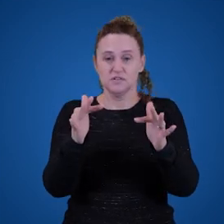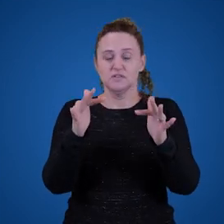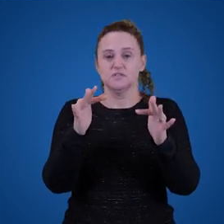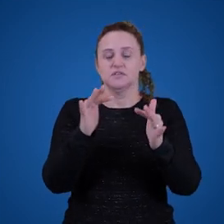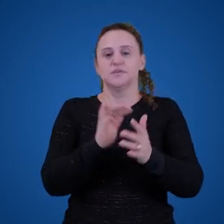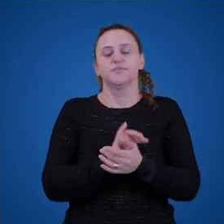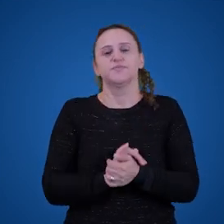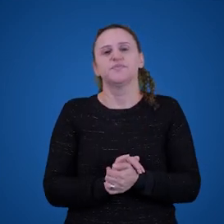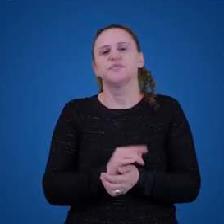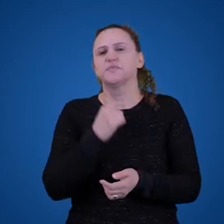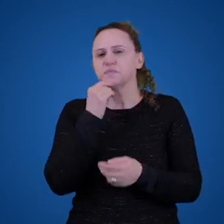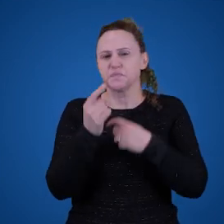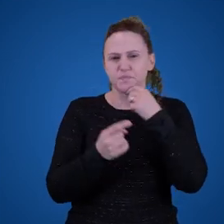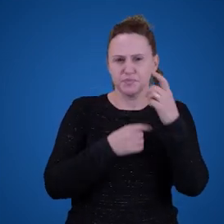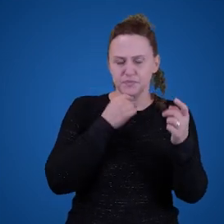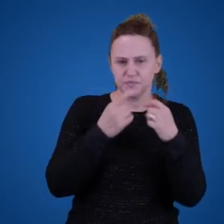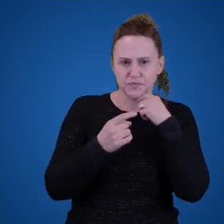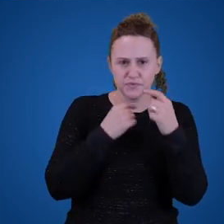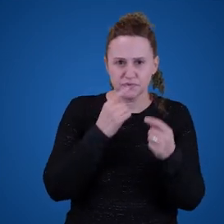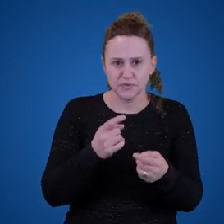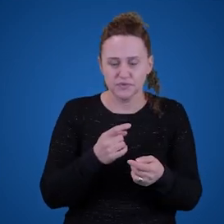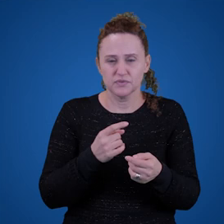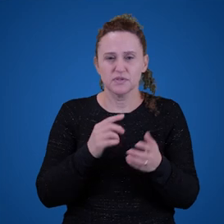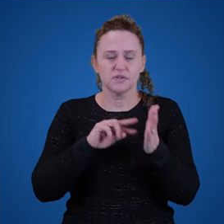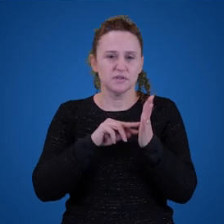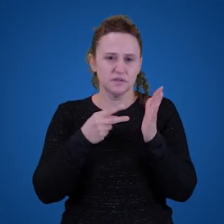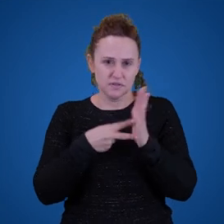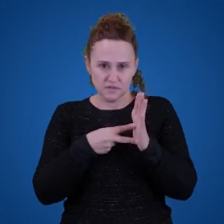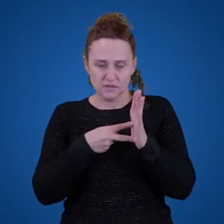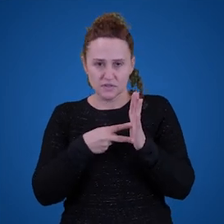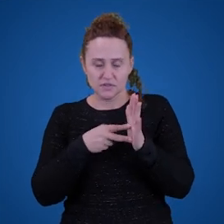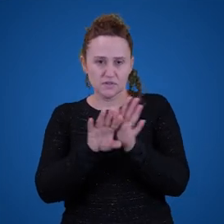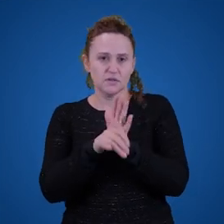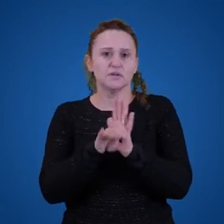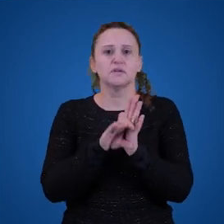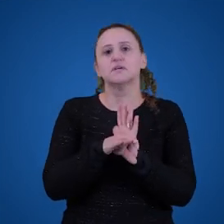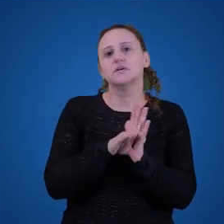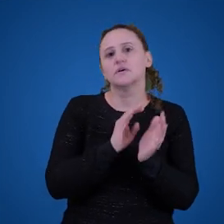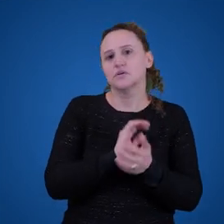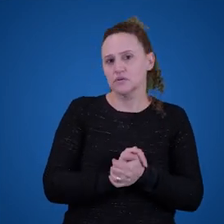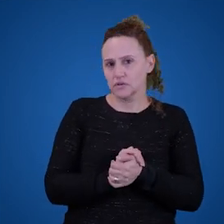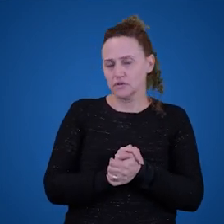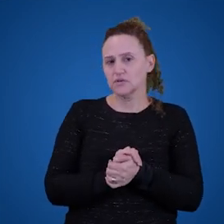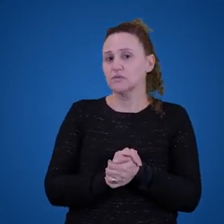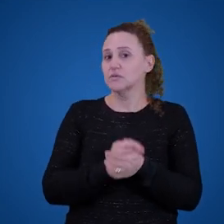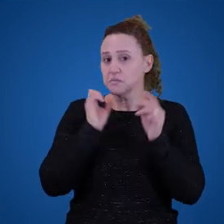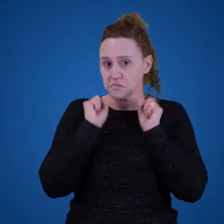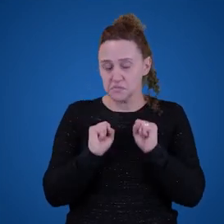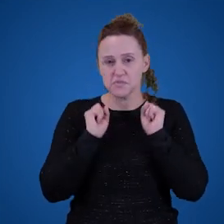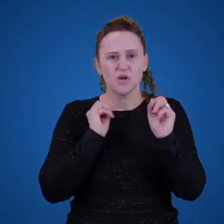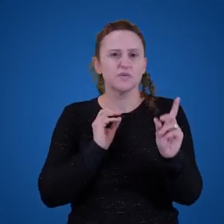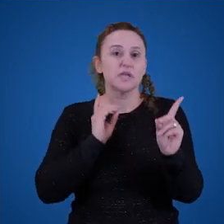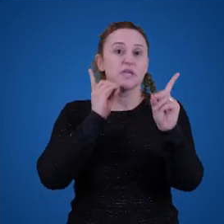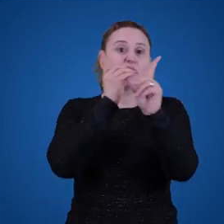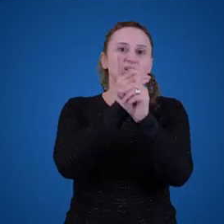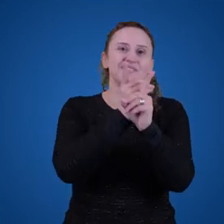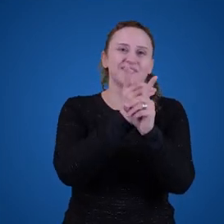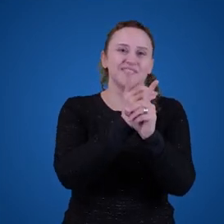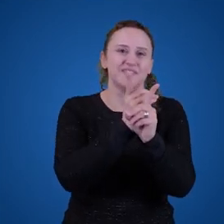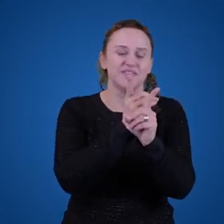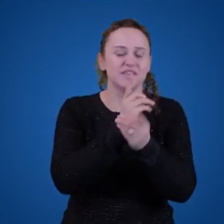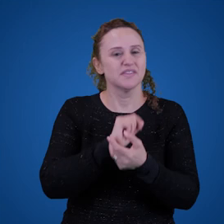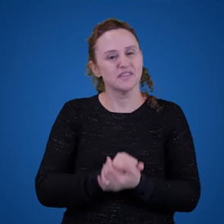sobre o significado de algum conceito. Então, vocês podem encontrar esse dicionário, vocês podem colocar na internet, crítica na rede,